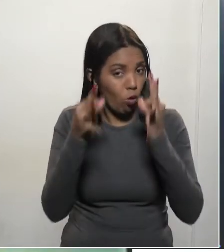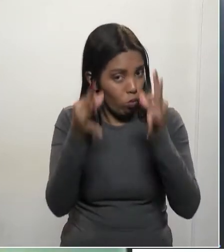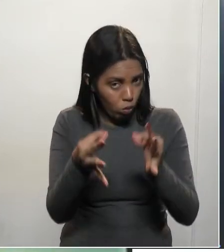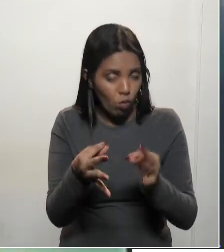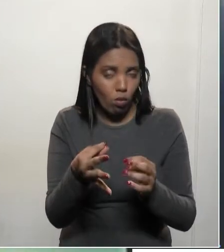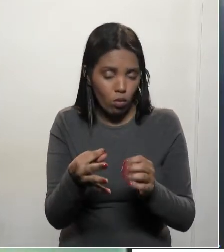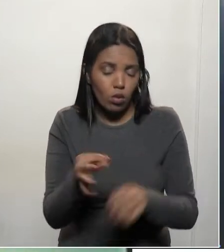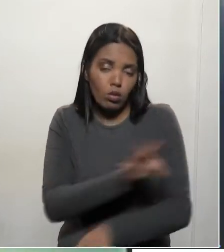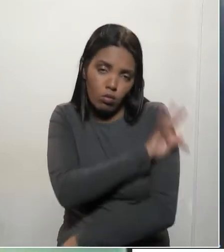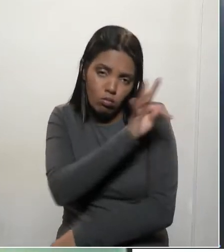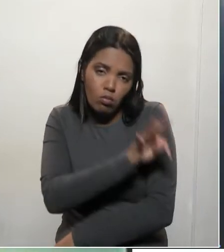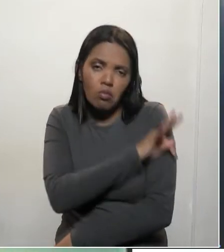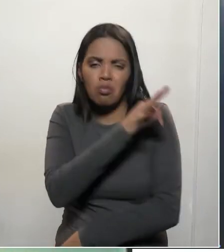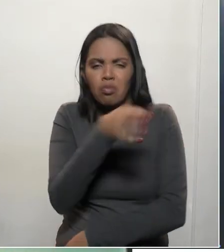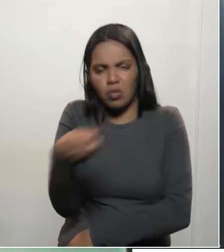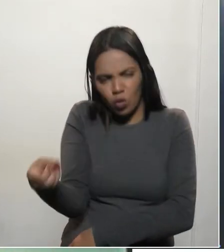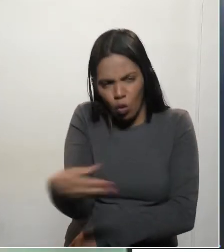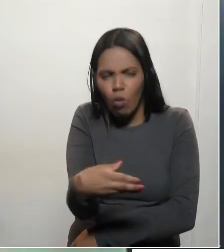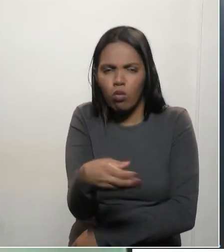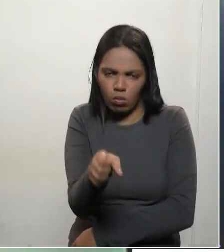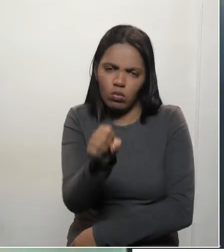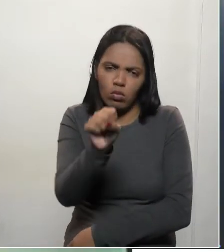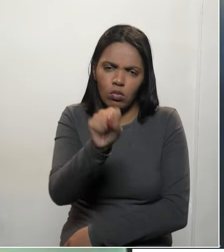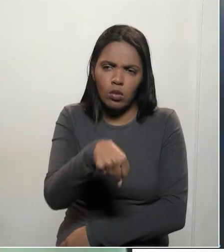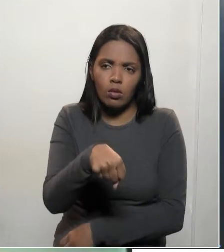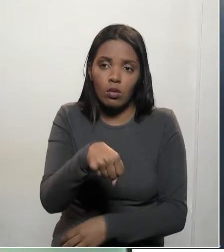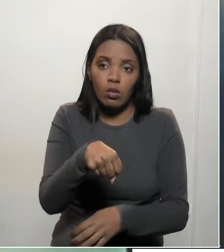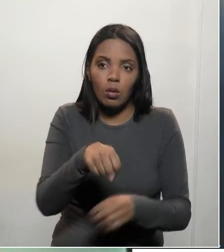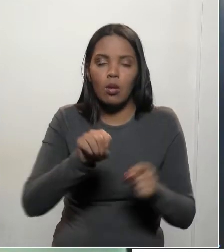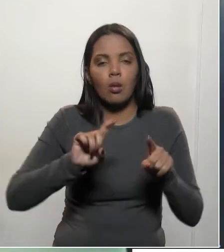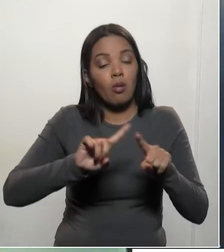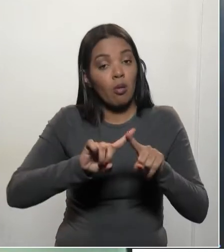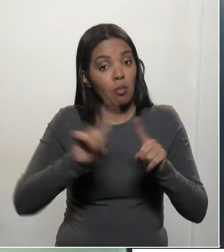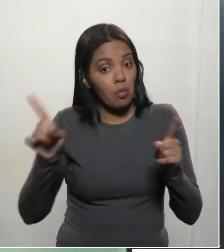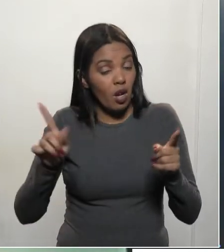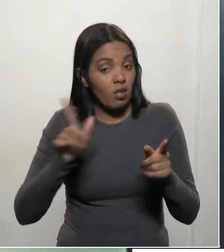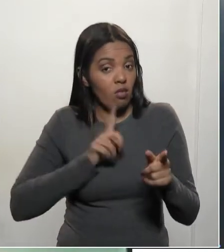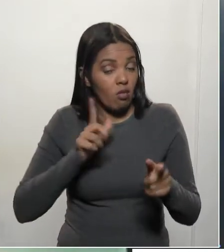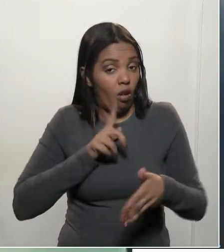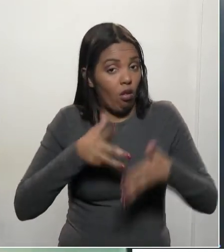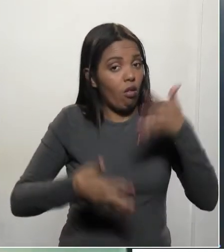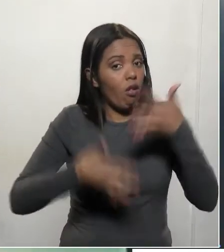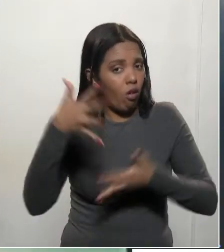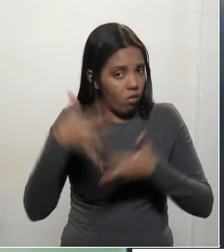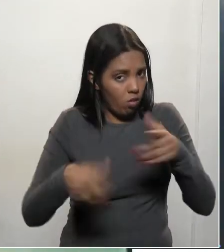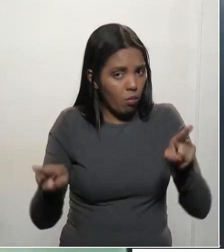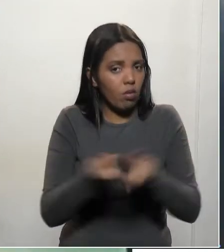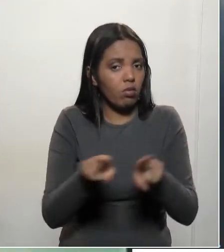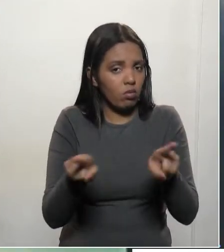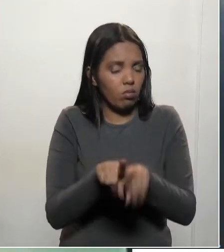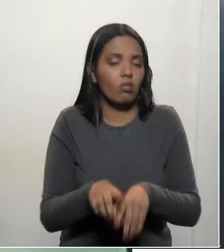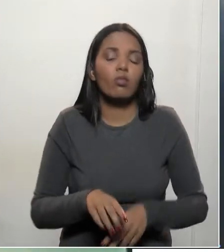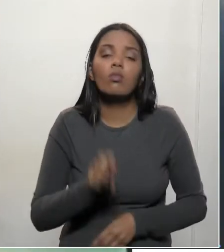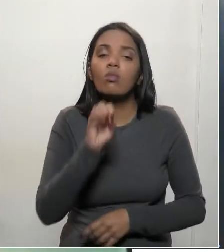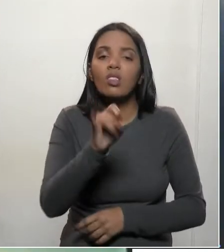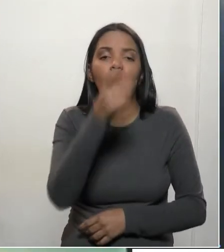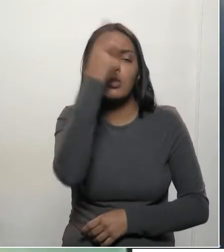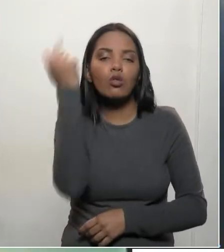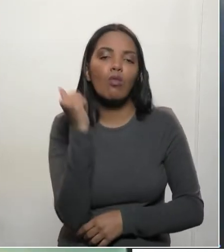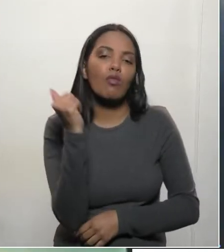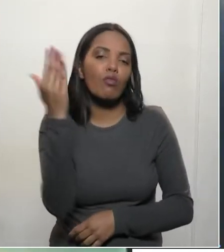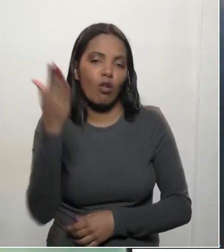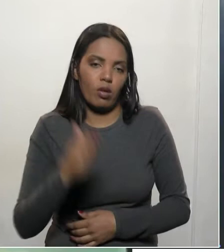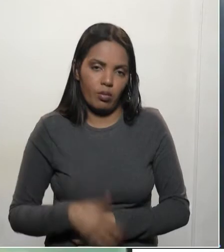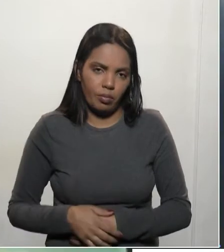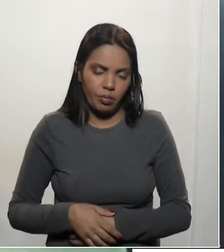Tecnicamente, ela é moderna, é. Mas ela traz alguns entraves. Se a pessoa de fora não tem